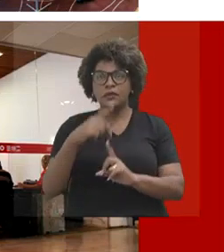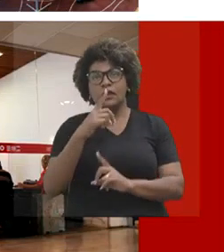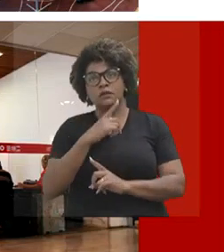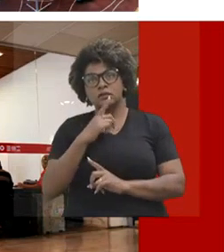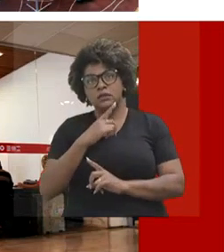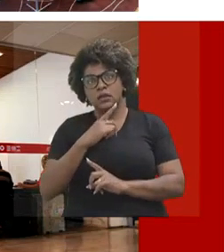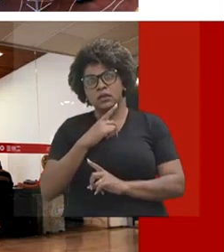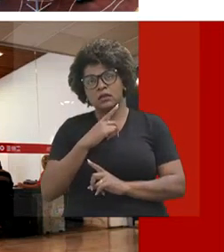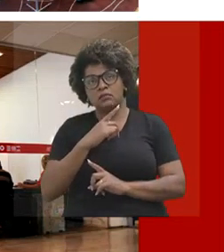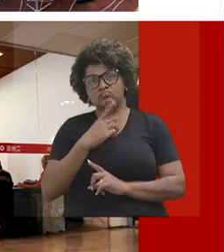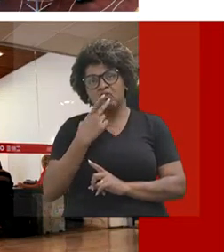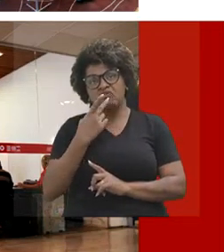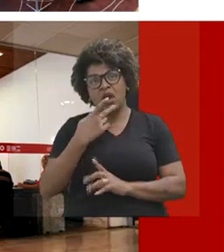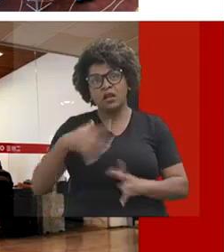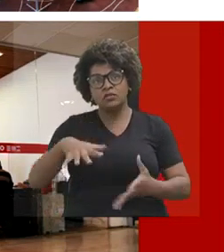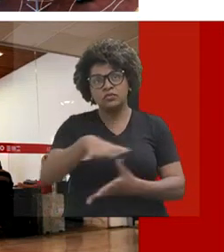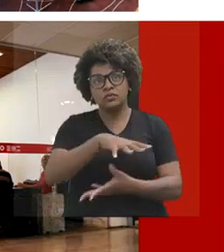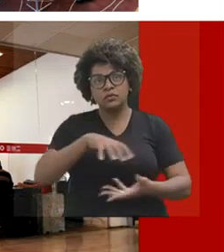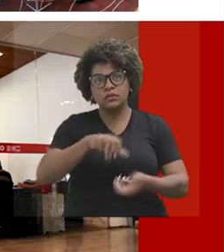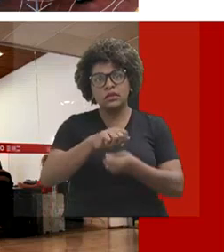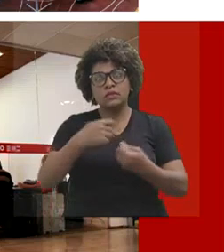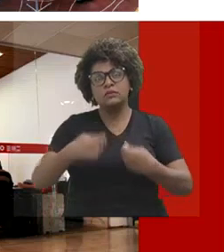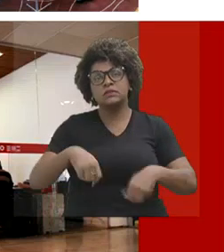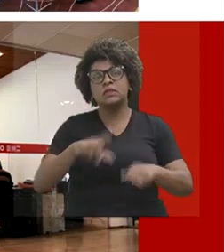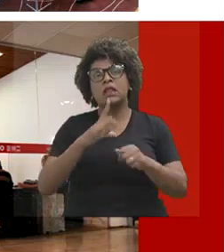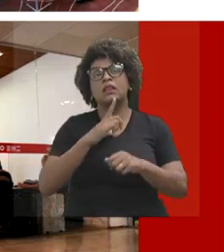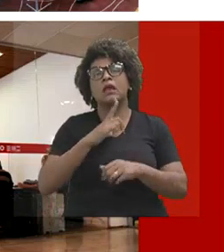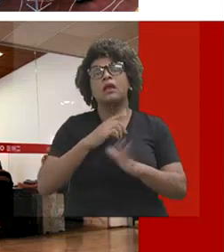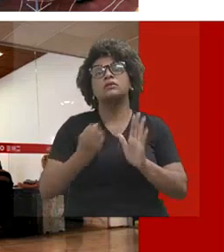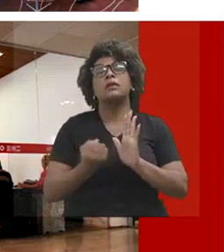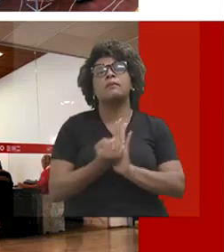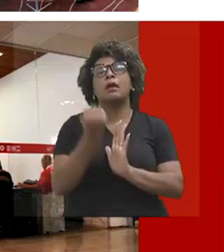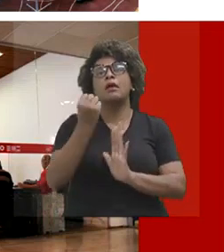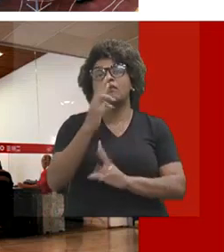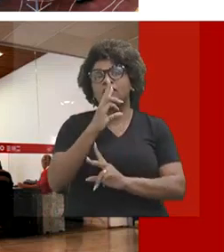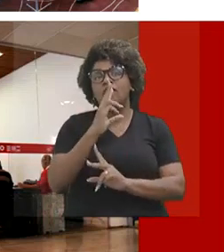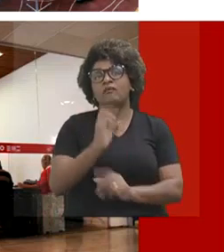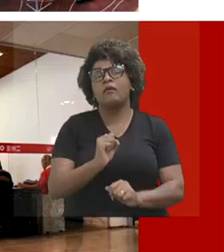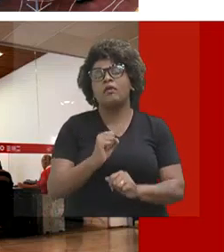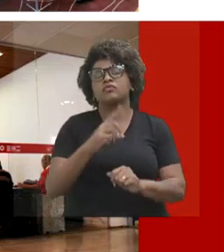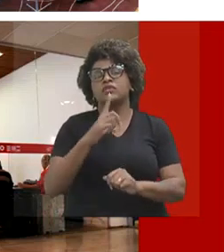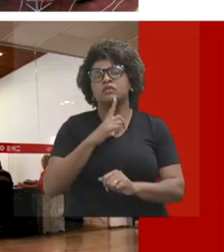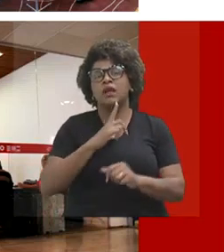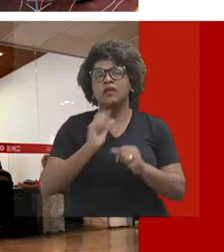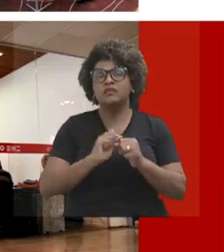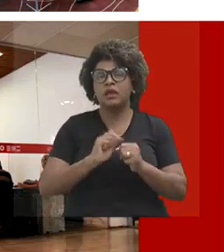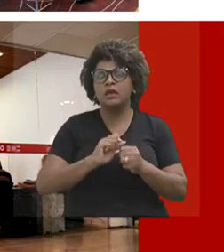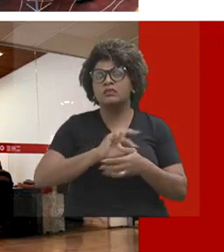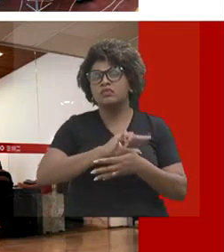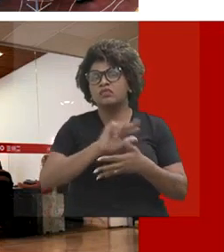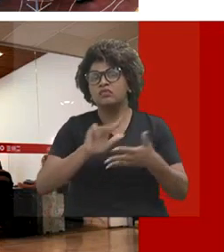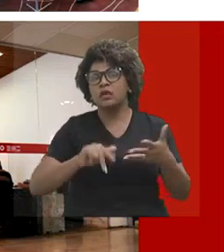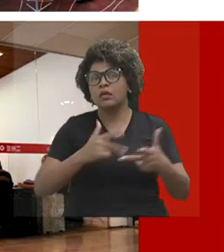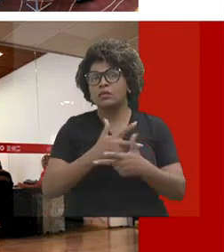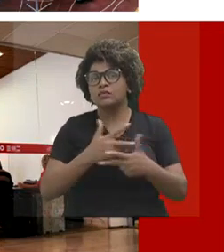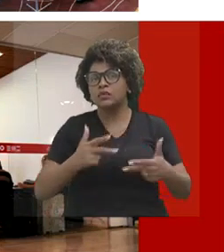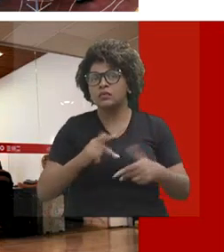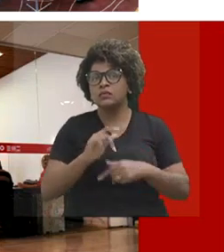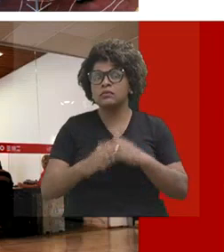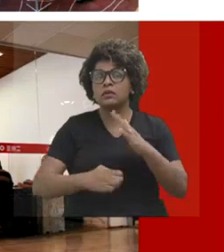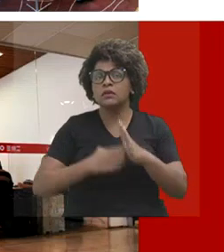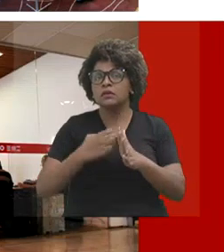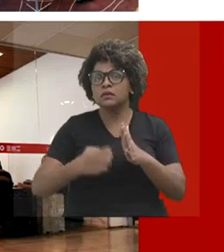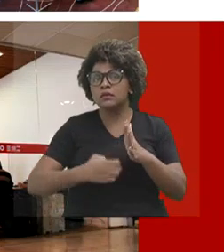de sustentabilidade, a precisa ter uma marca forte. Então, gente tem feito ações e ativações para que as empresas,